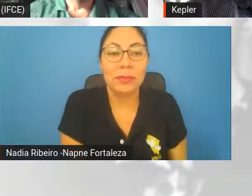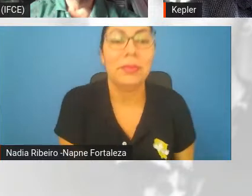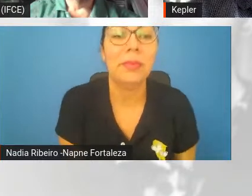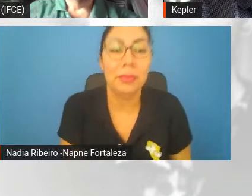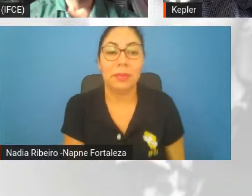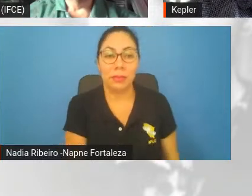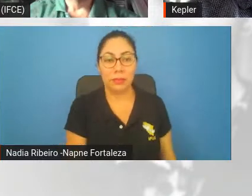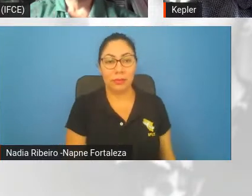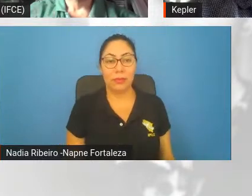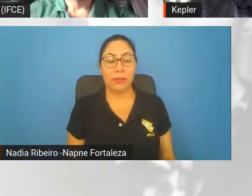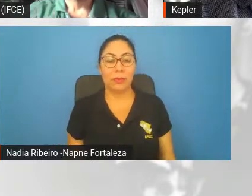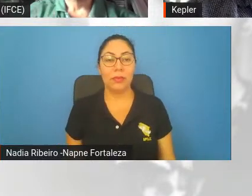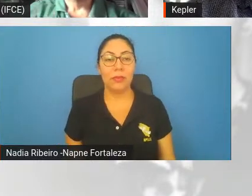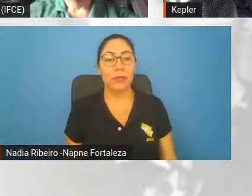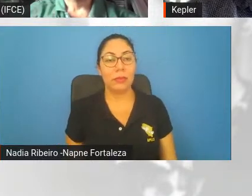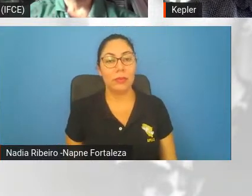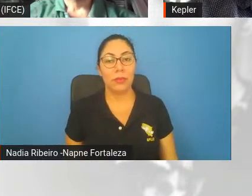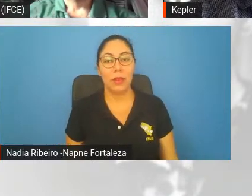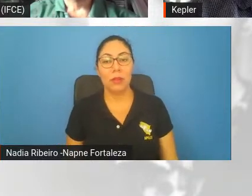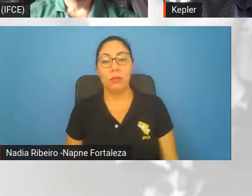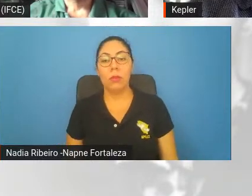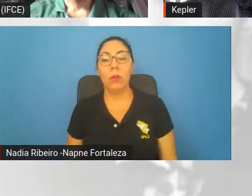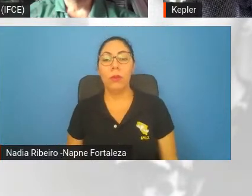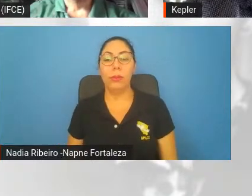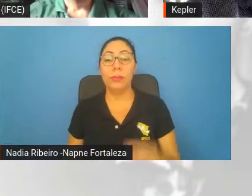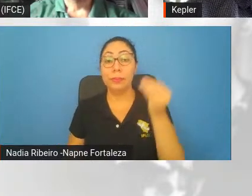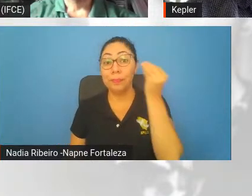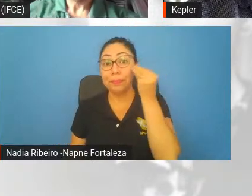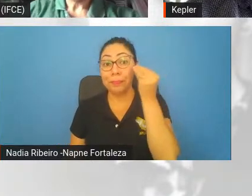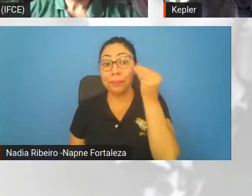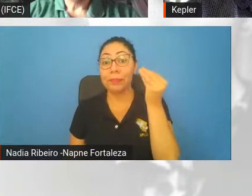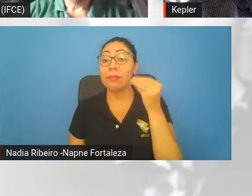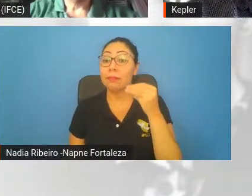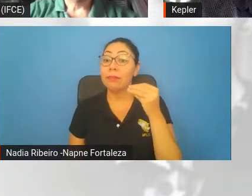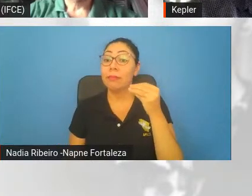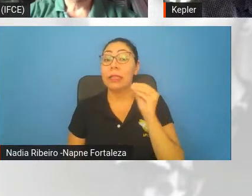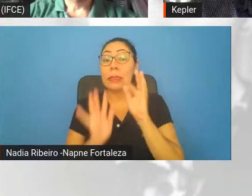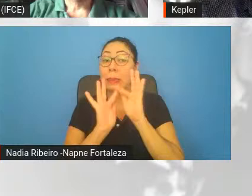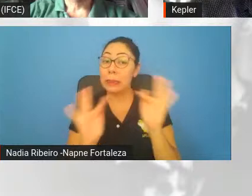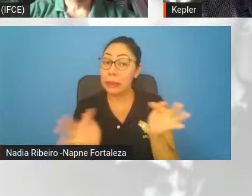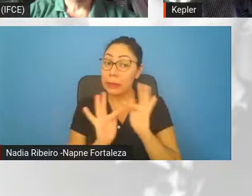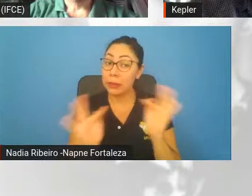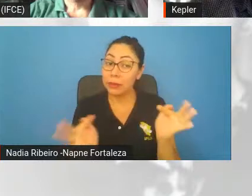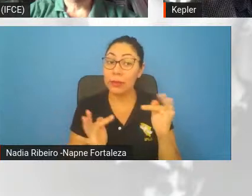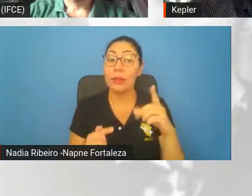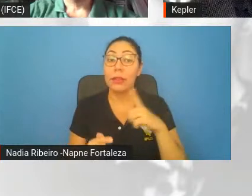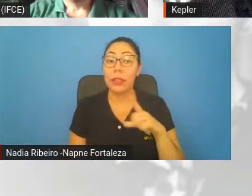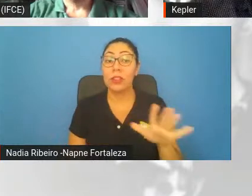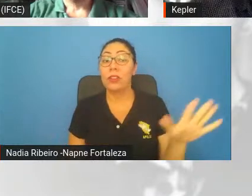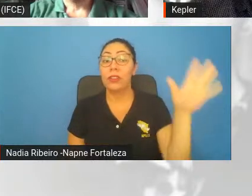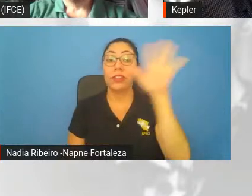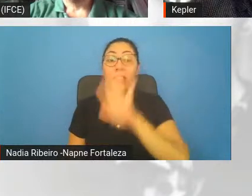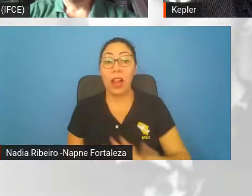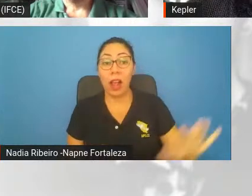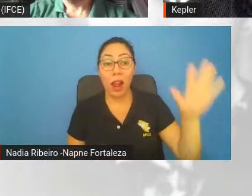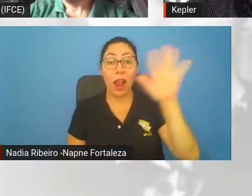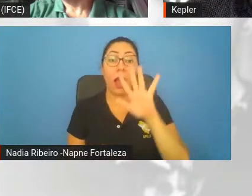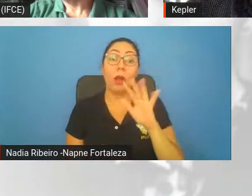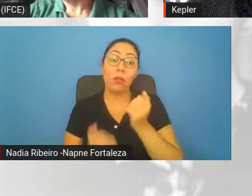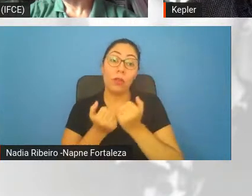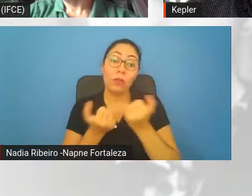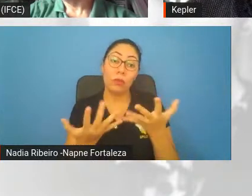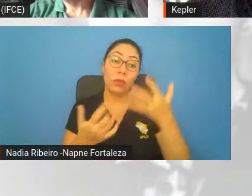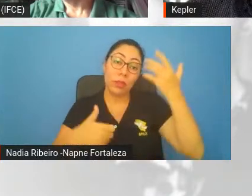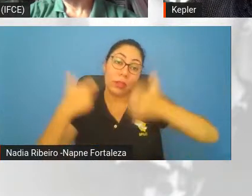Ok. Bom, eu vou tentar fazer uma coisa bem simples para dar um quadro geral para vocês sobre a cosmologia